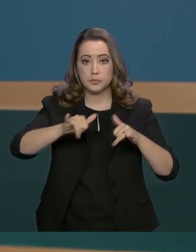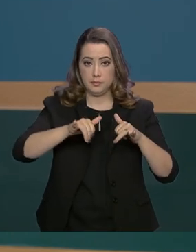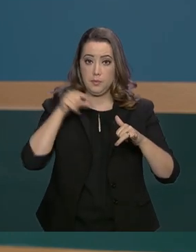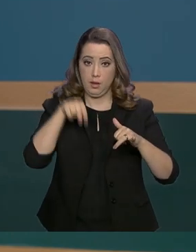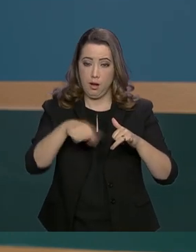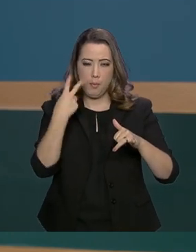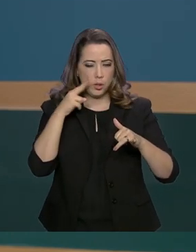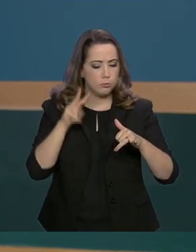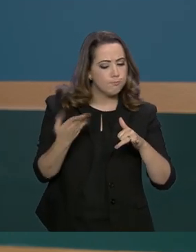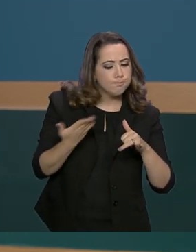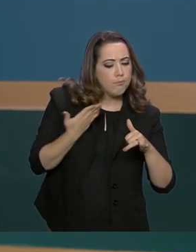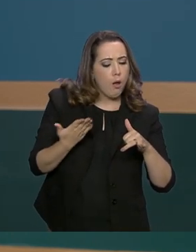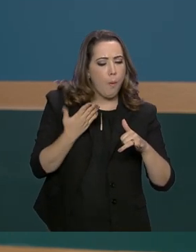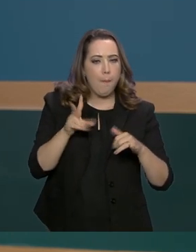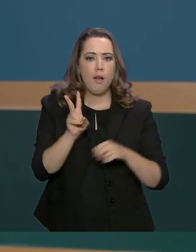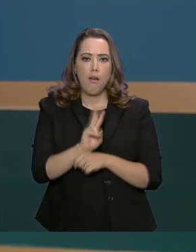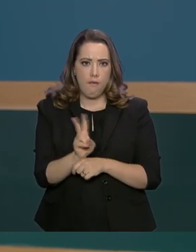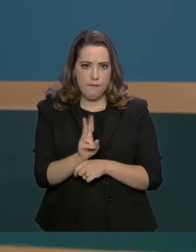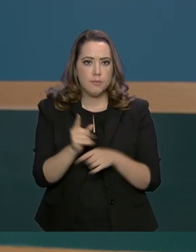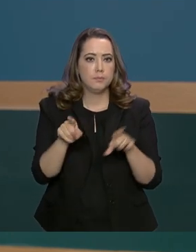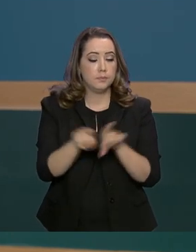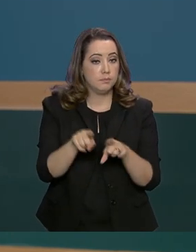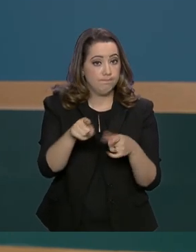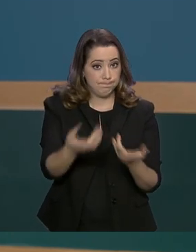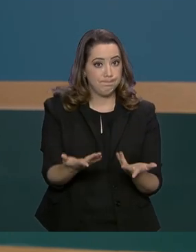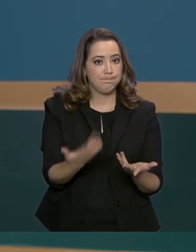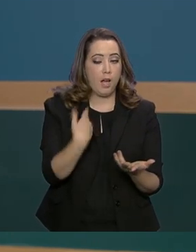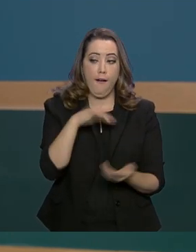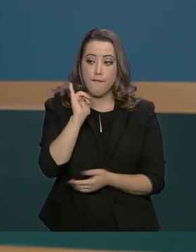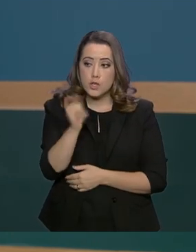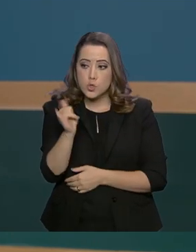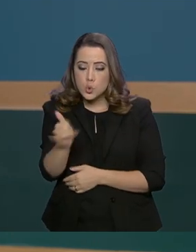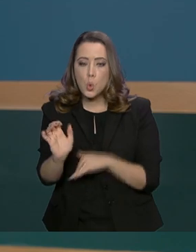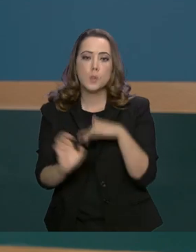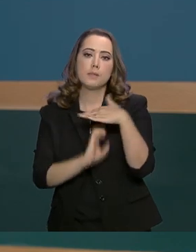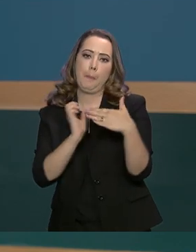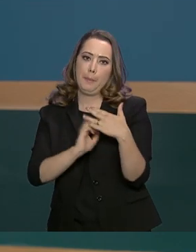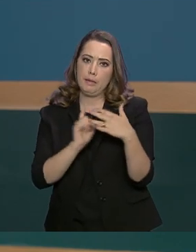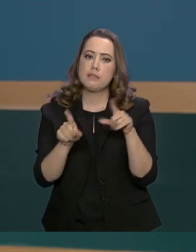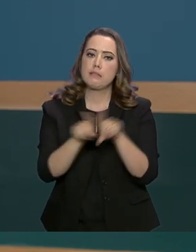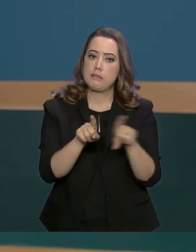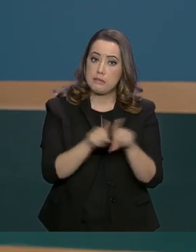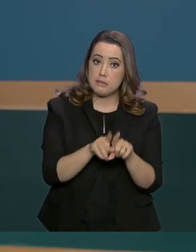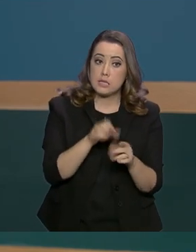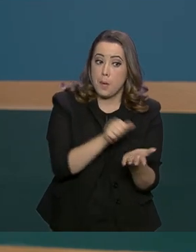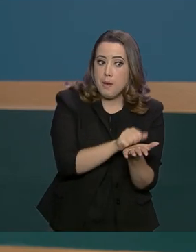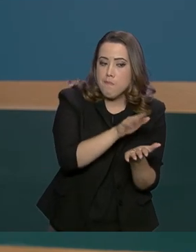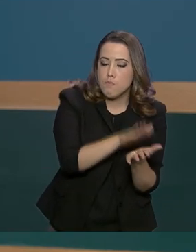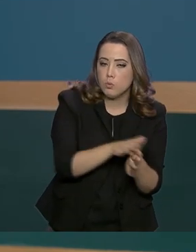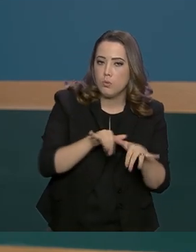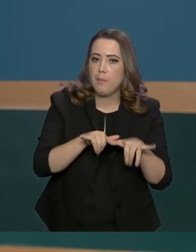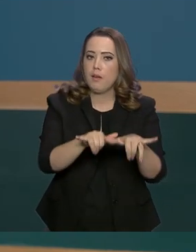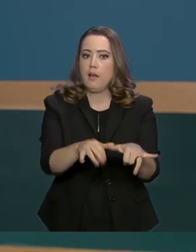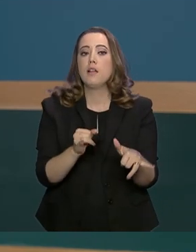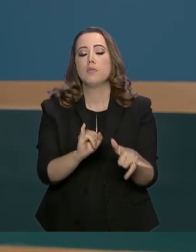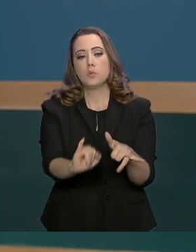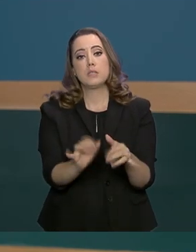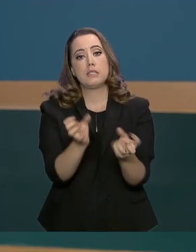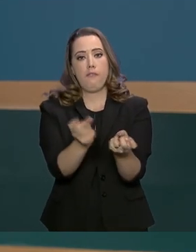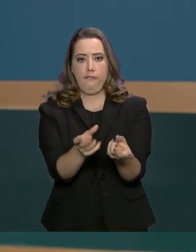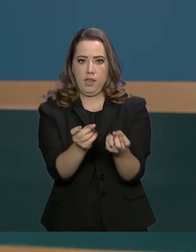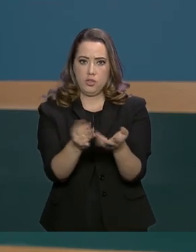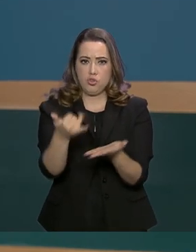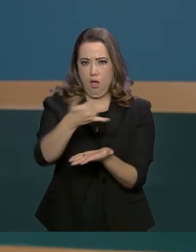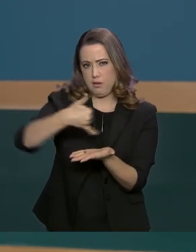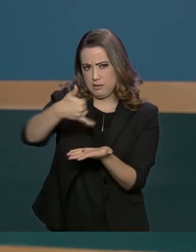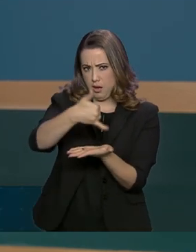Além de notificar os fraudadores, o Ministério passou a autuar os supermercados que vendem os azeites adulterados. Para